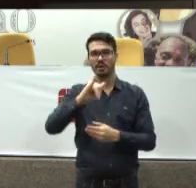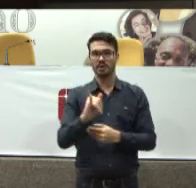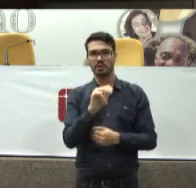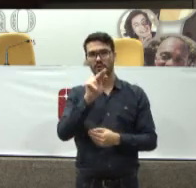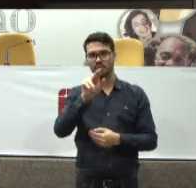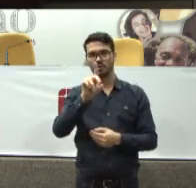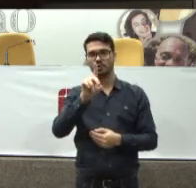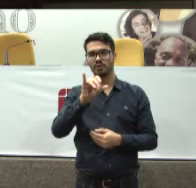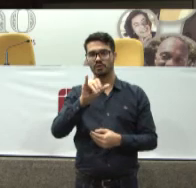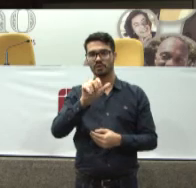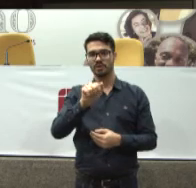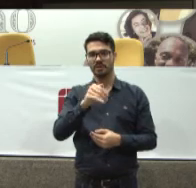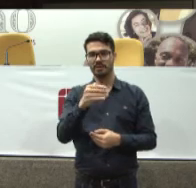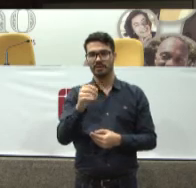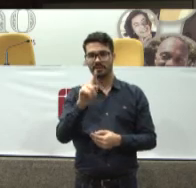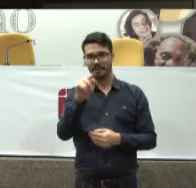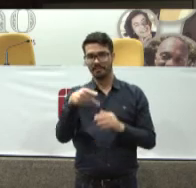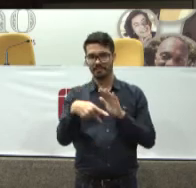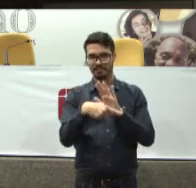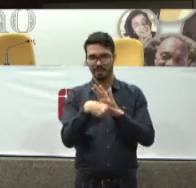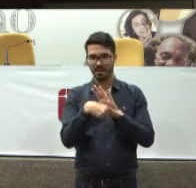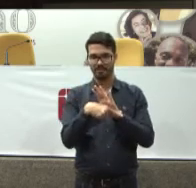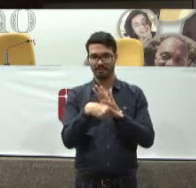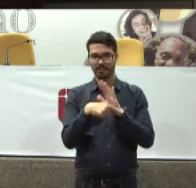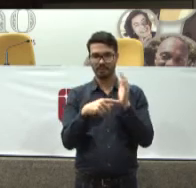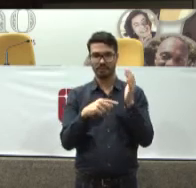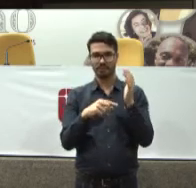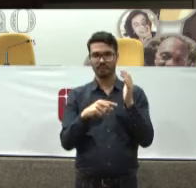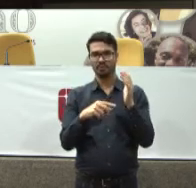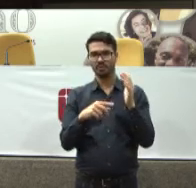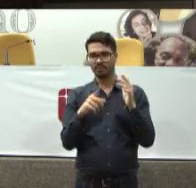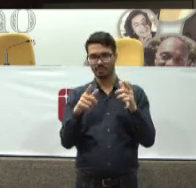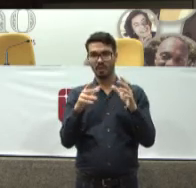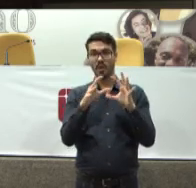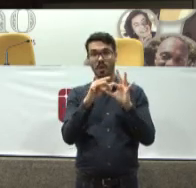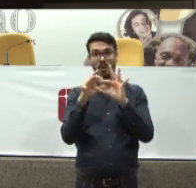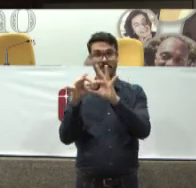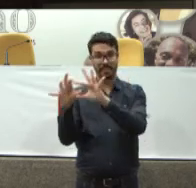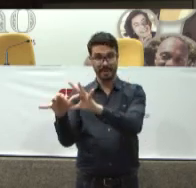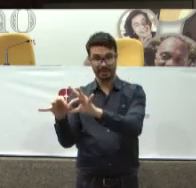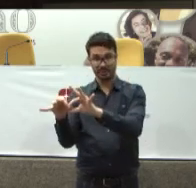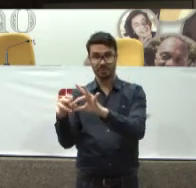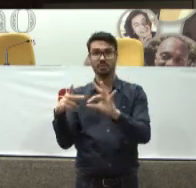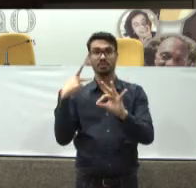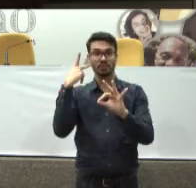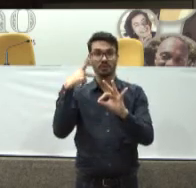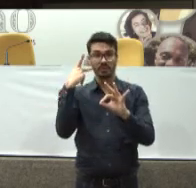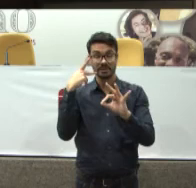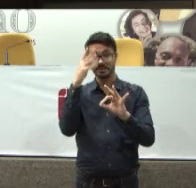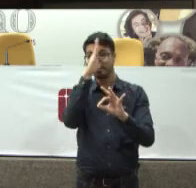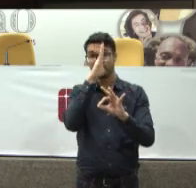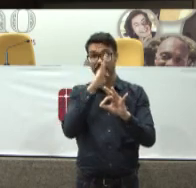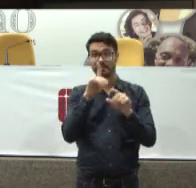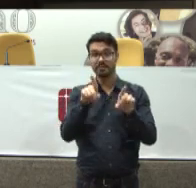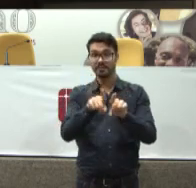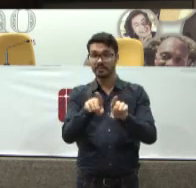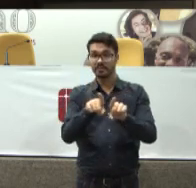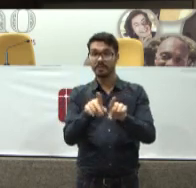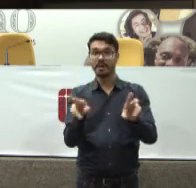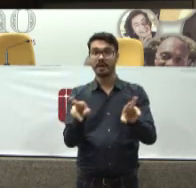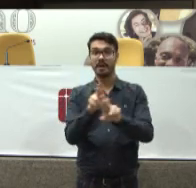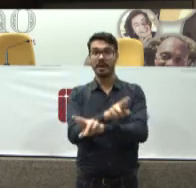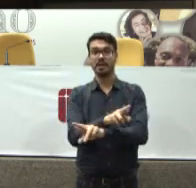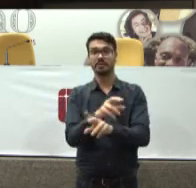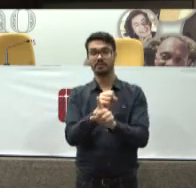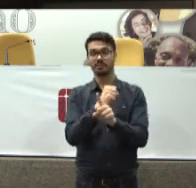Mas isso não é uma jabuticaba brasileira Isso está num contexto maior De judicialização Da política brasileira E judicialização Das relações